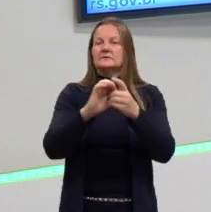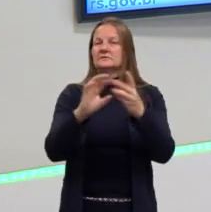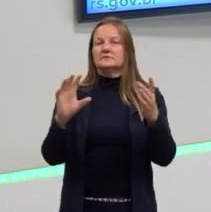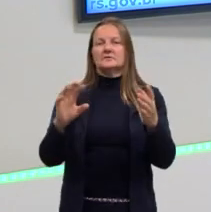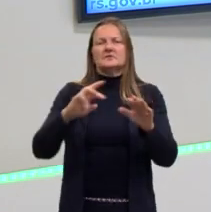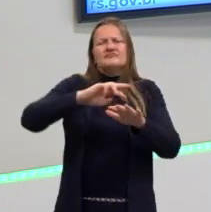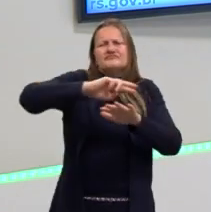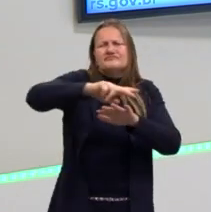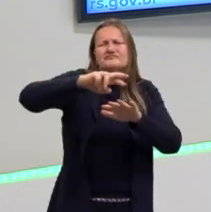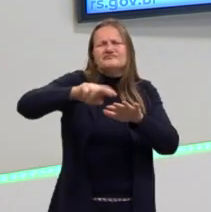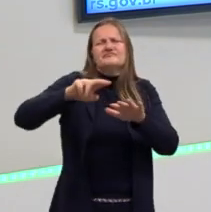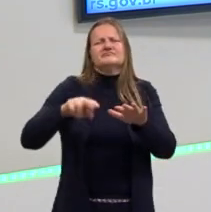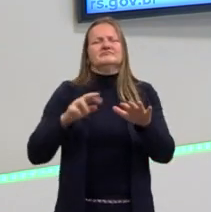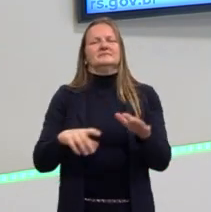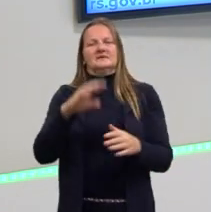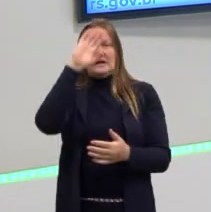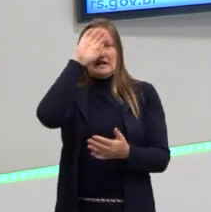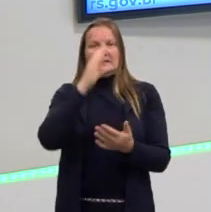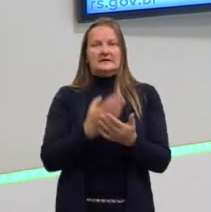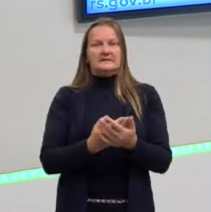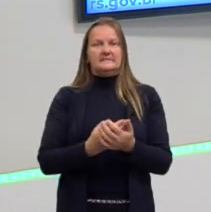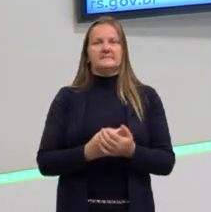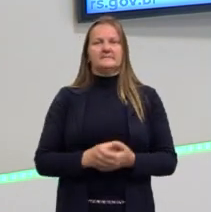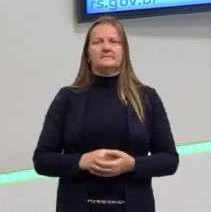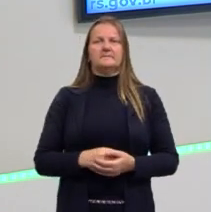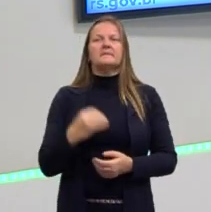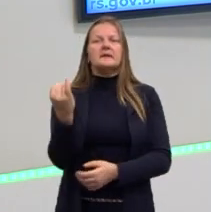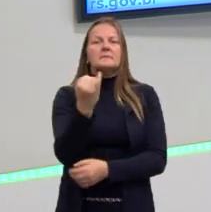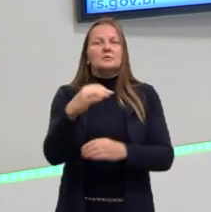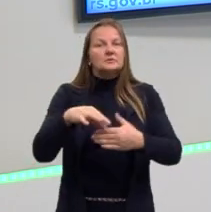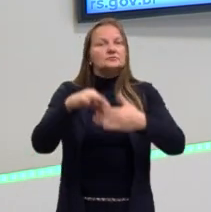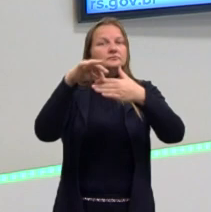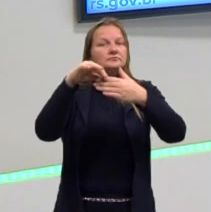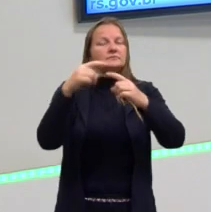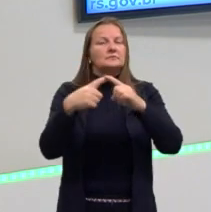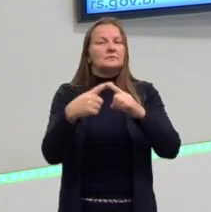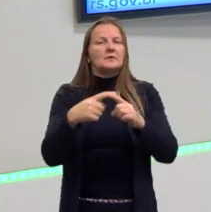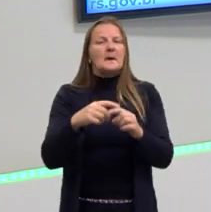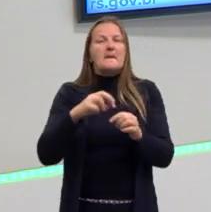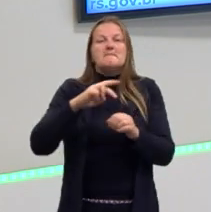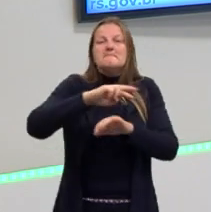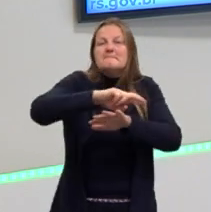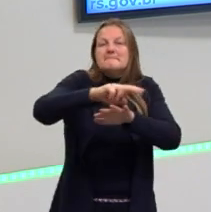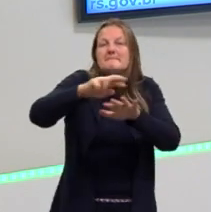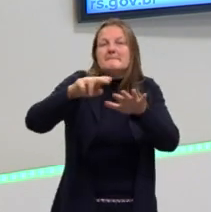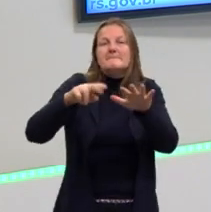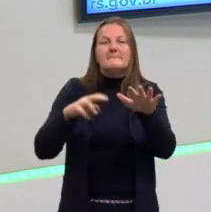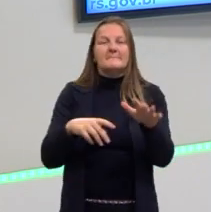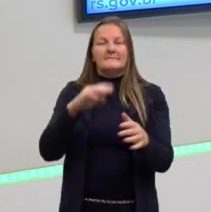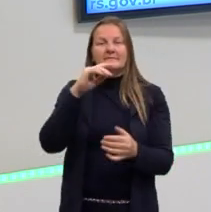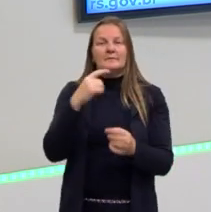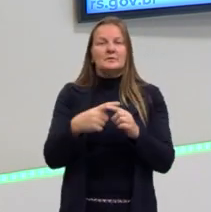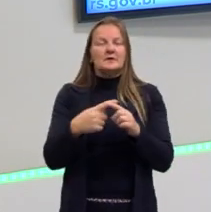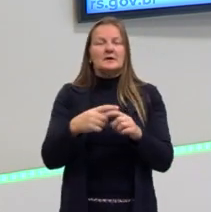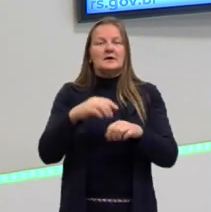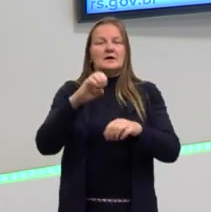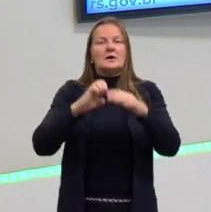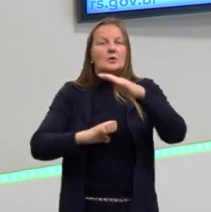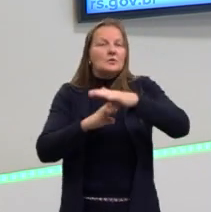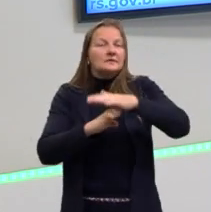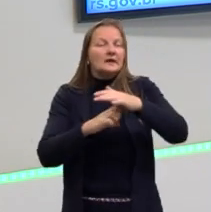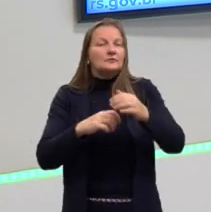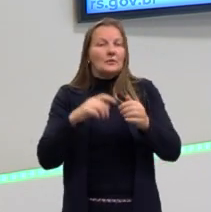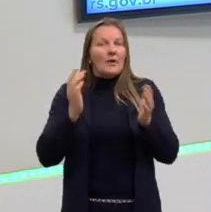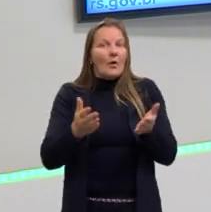multicrenças. Acho que isso é sempre importante salientar. A nossa pluralidade. Porque o Estado moderno é